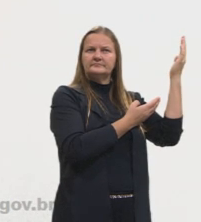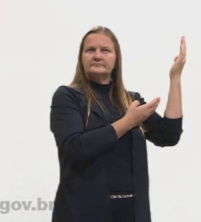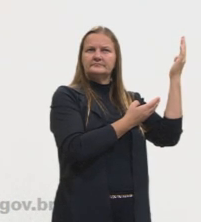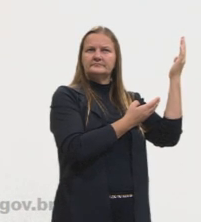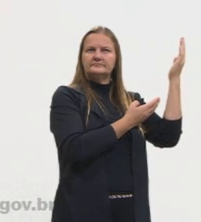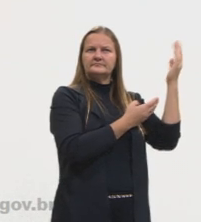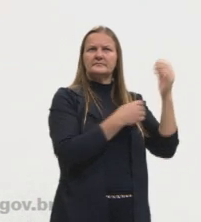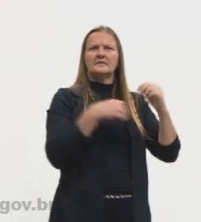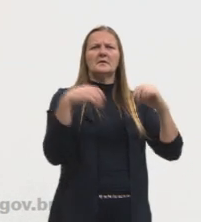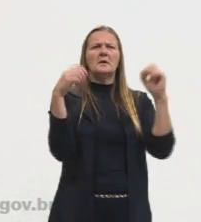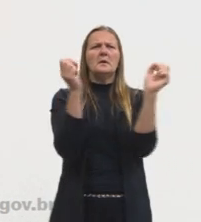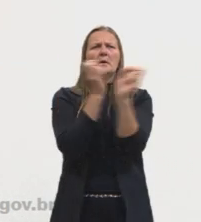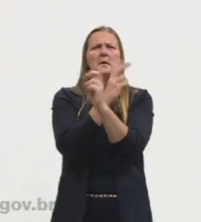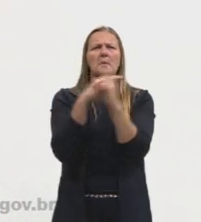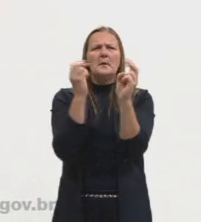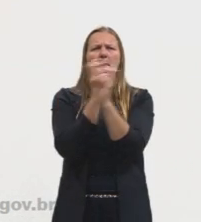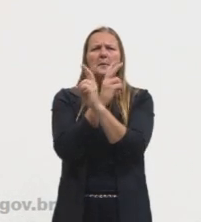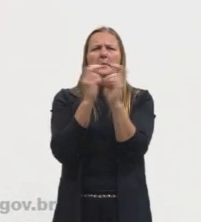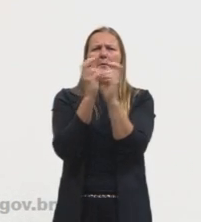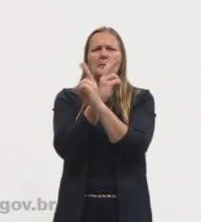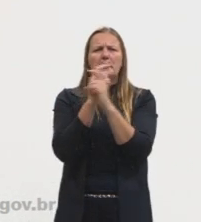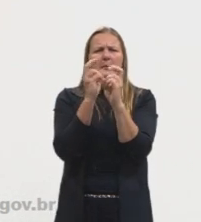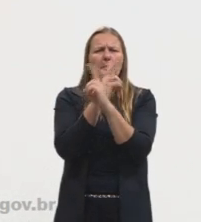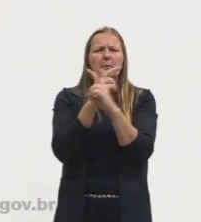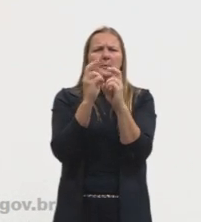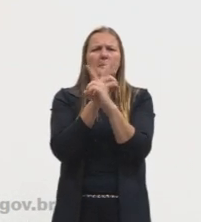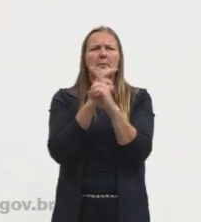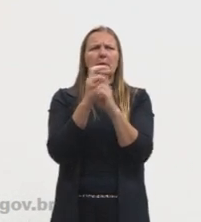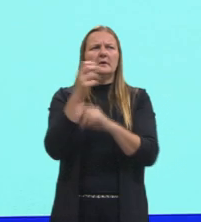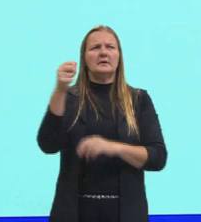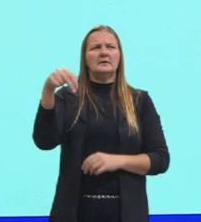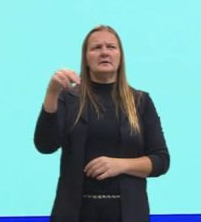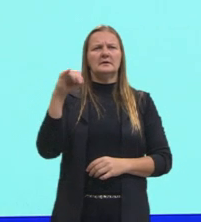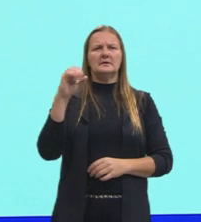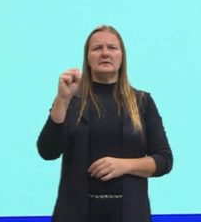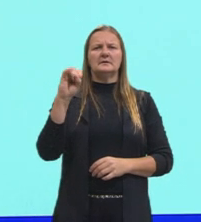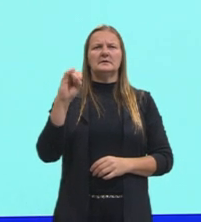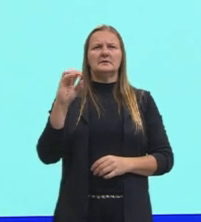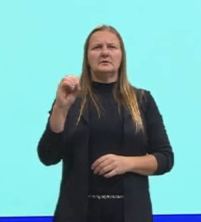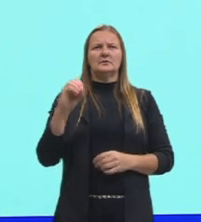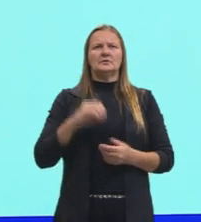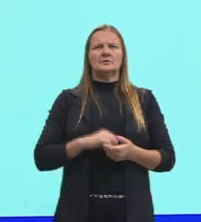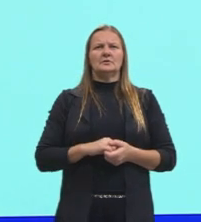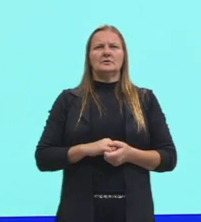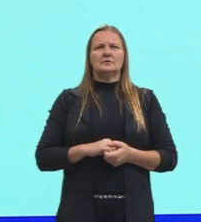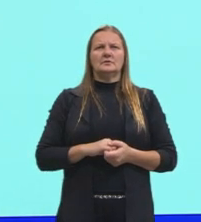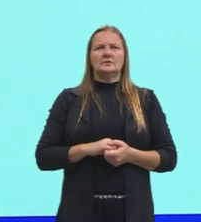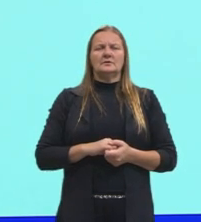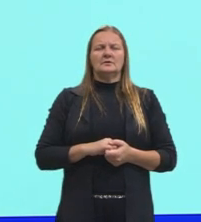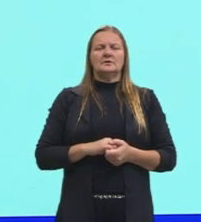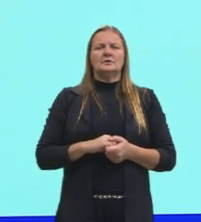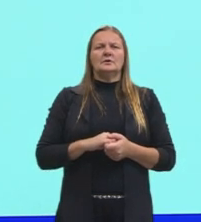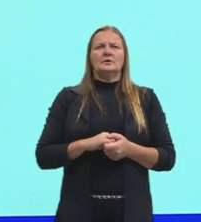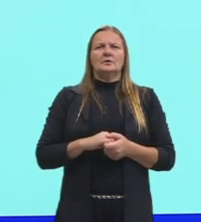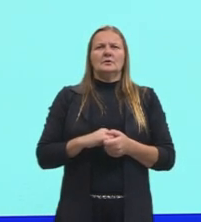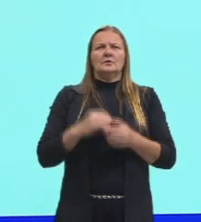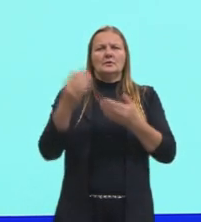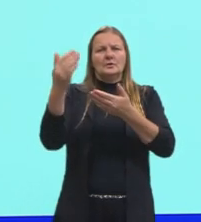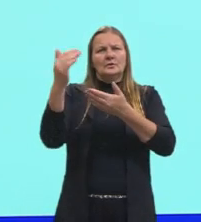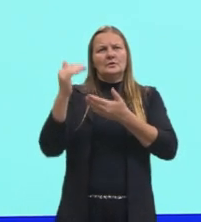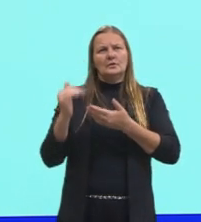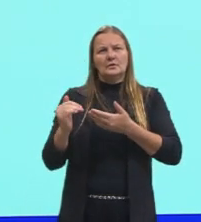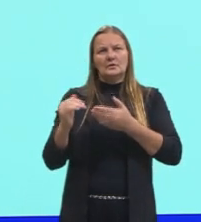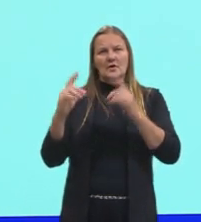né? Vento alíseo, né? Enfraquecido, enfraquecido perto da questão aí do... da Laninha. Olha aqui, ó,